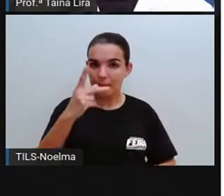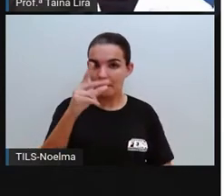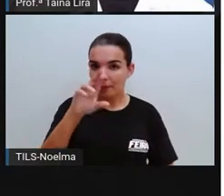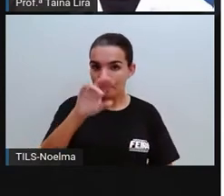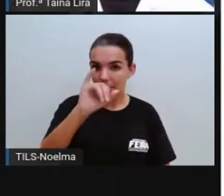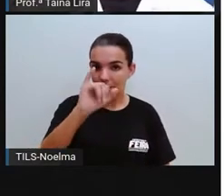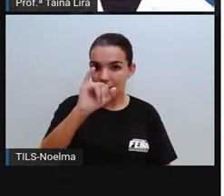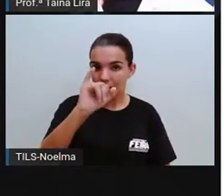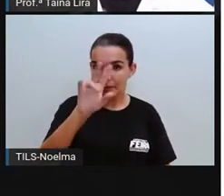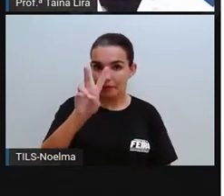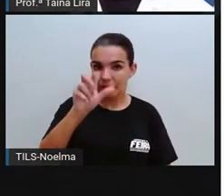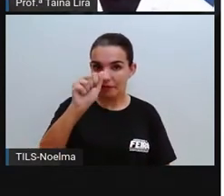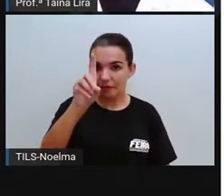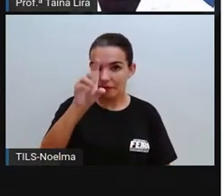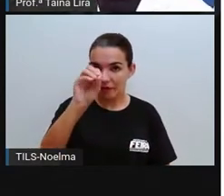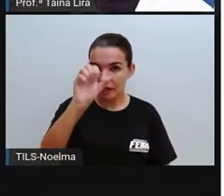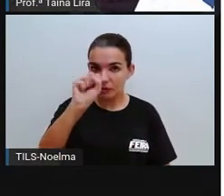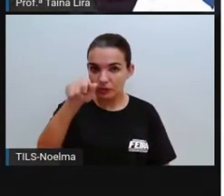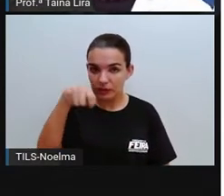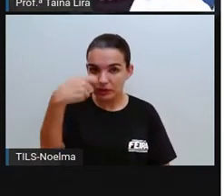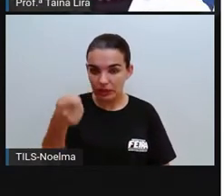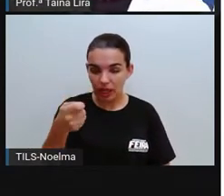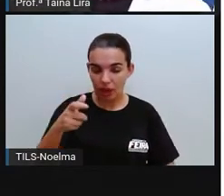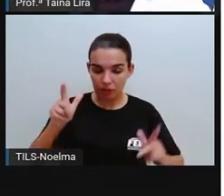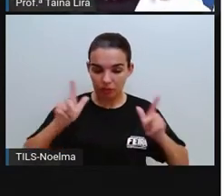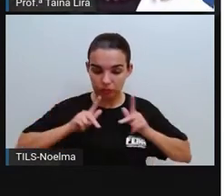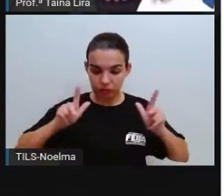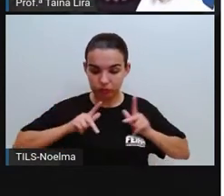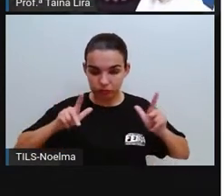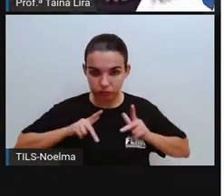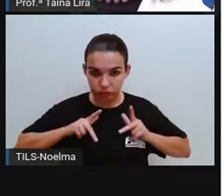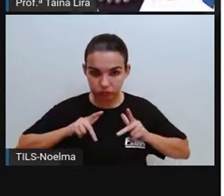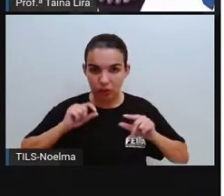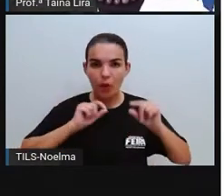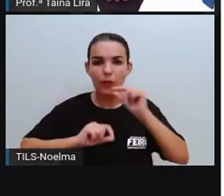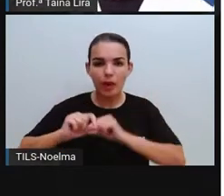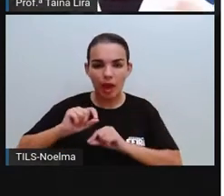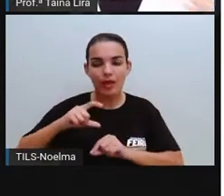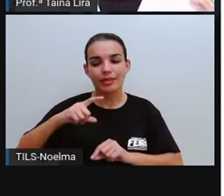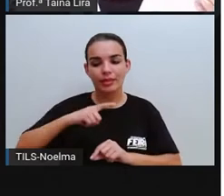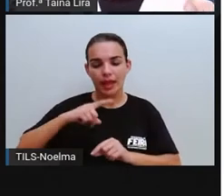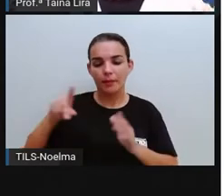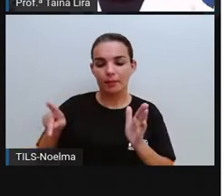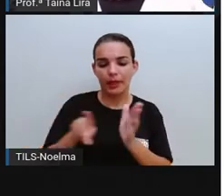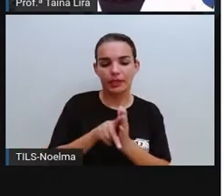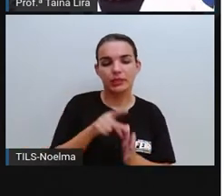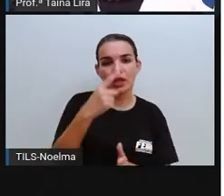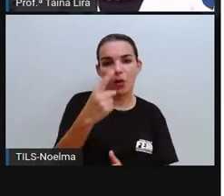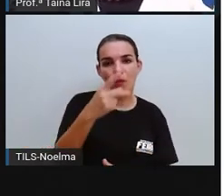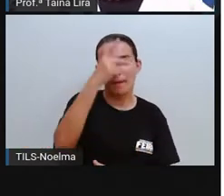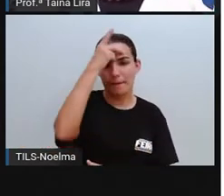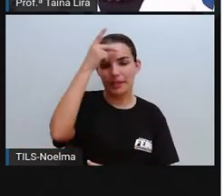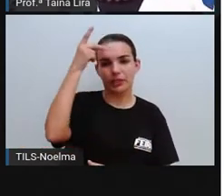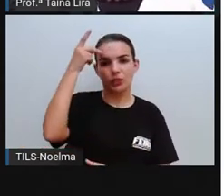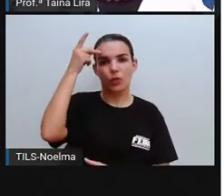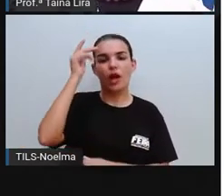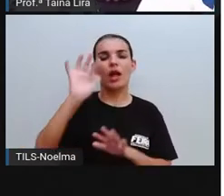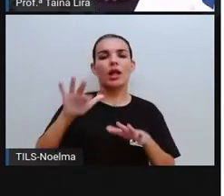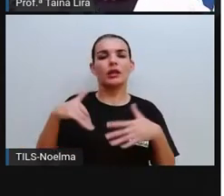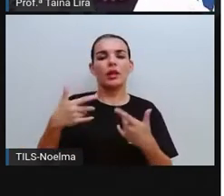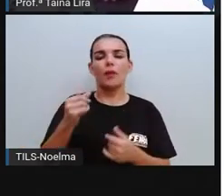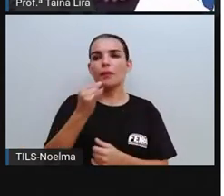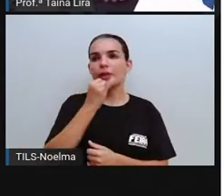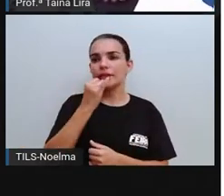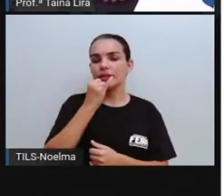aí de espaços que tem um dono, tá? Então, o pode ser para um espaço aí